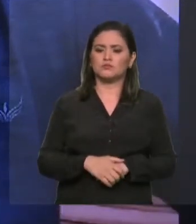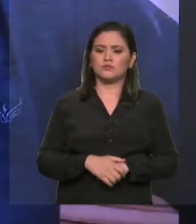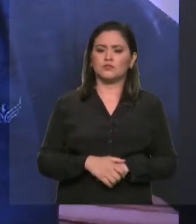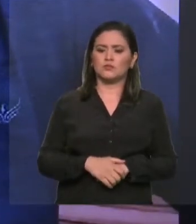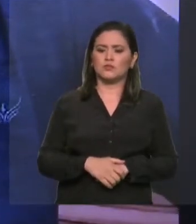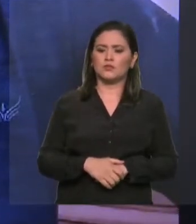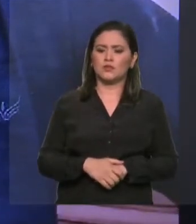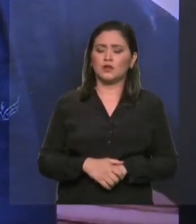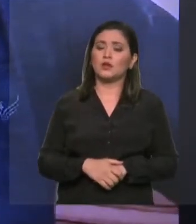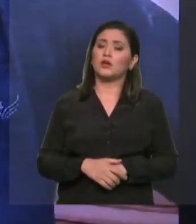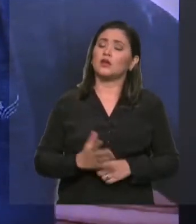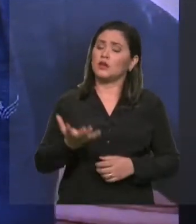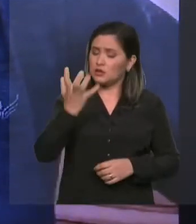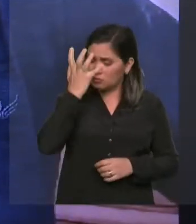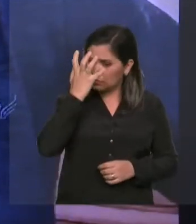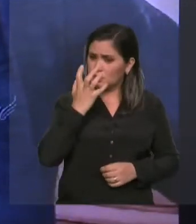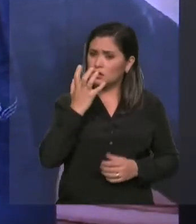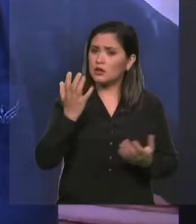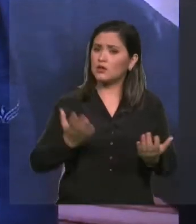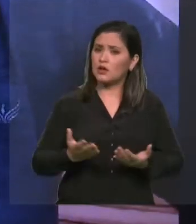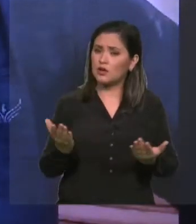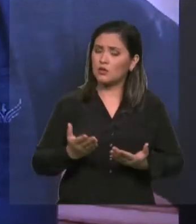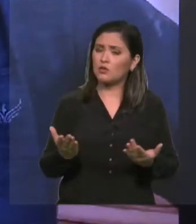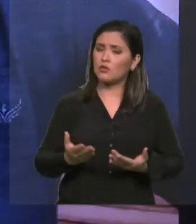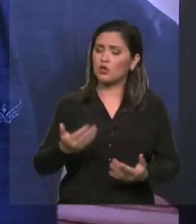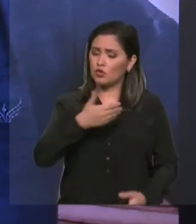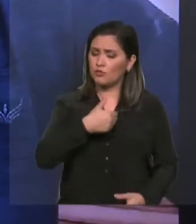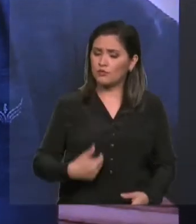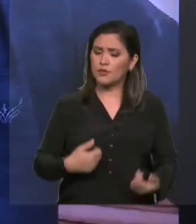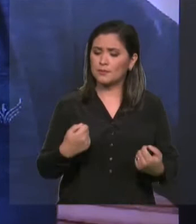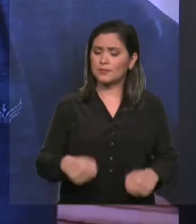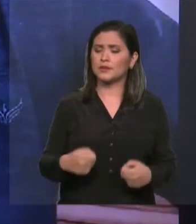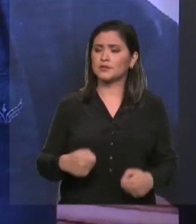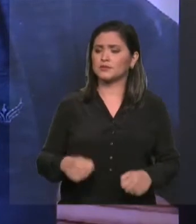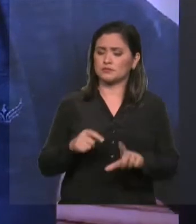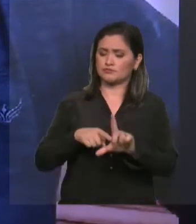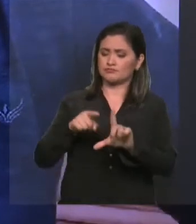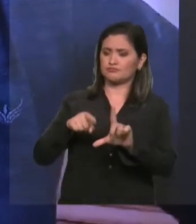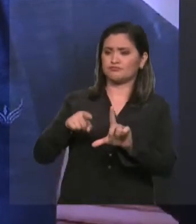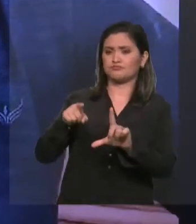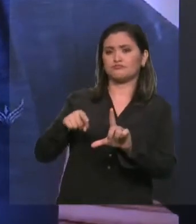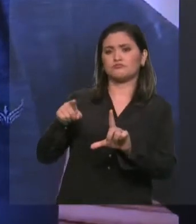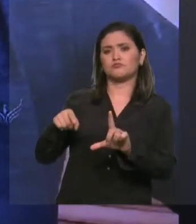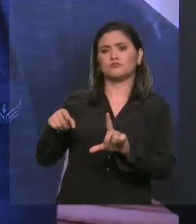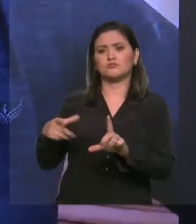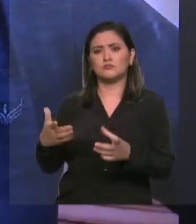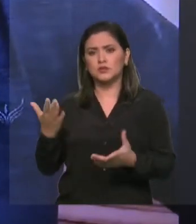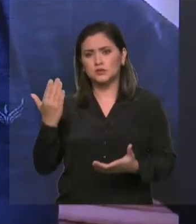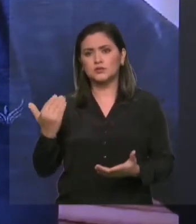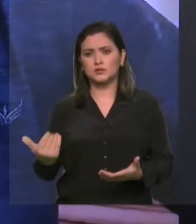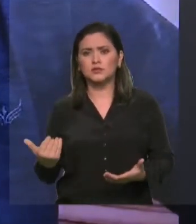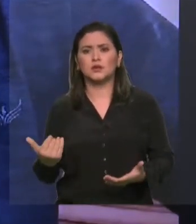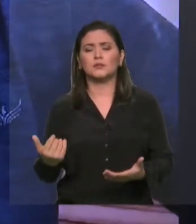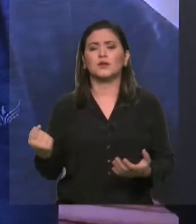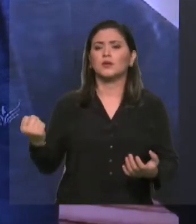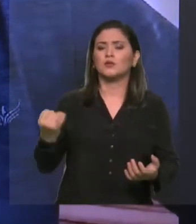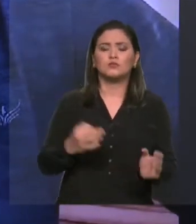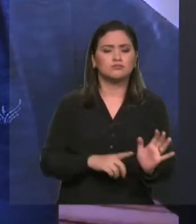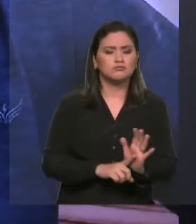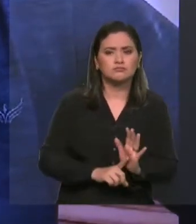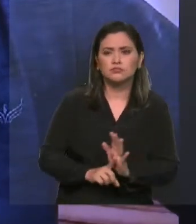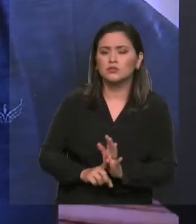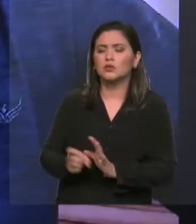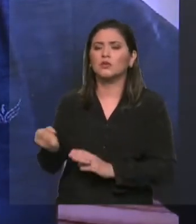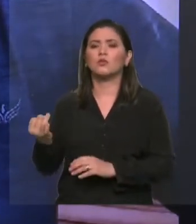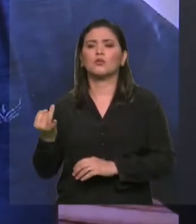requer ao governo do Estado. Então, com essa medida, a gente passa a ter essas informações mais